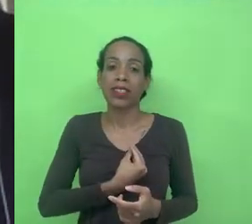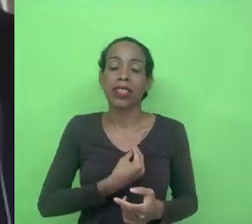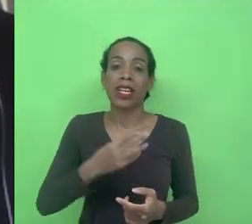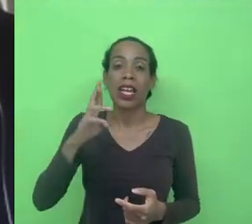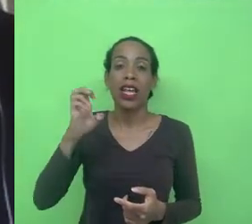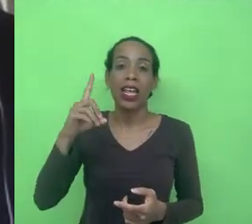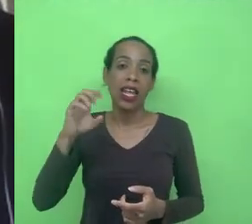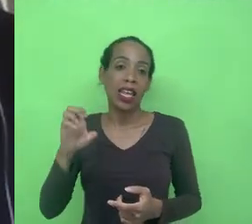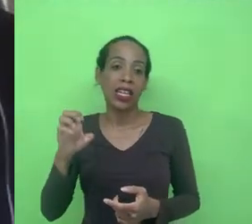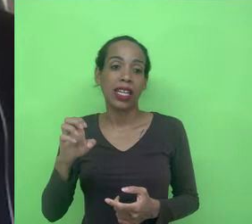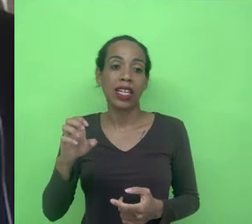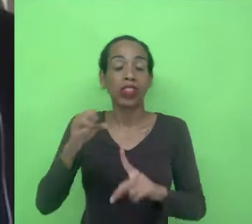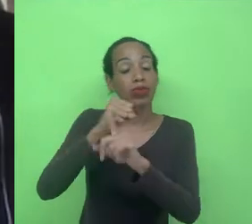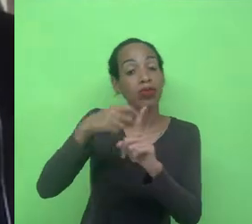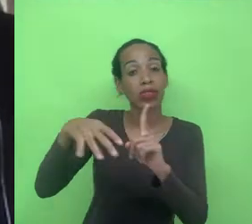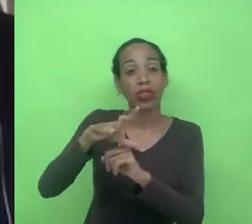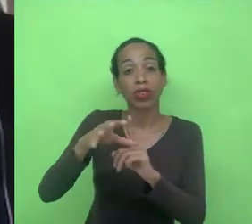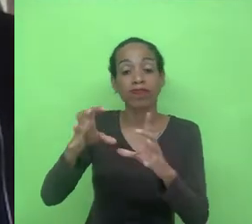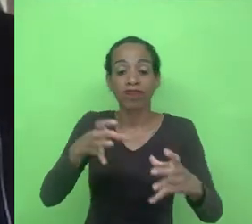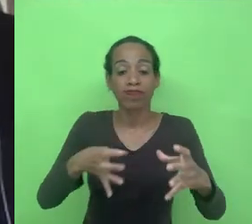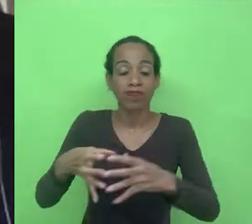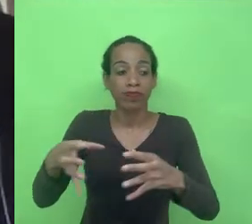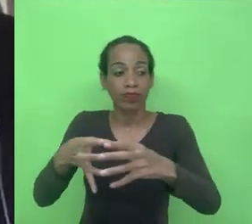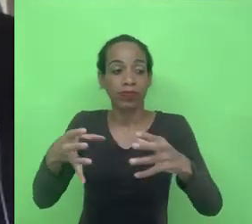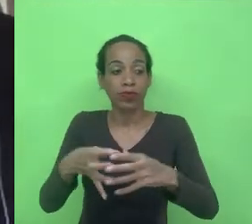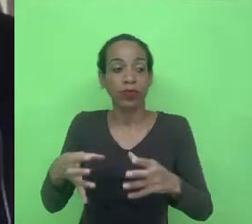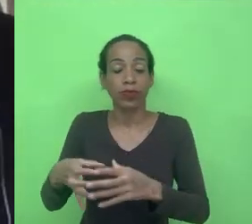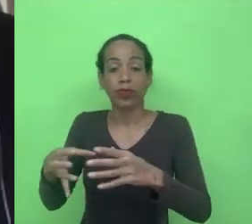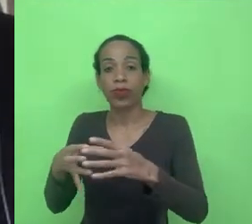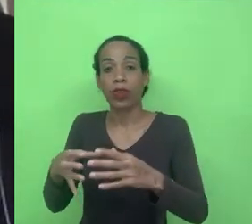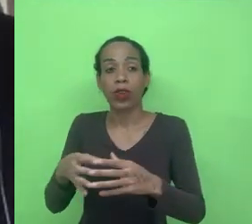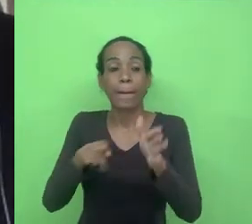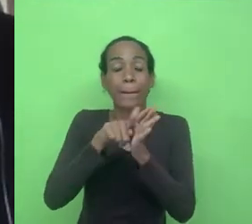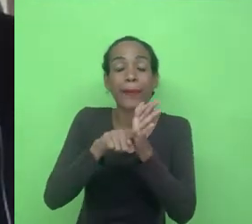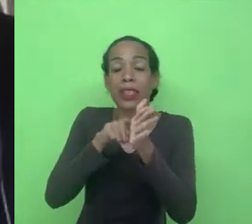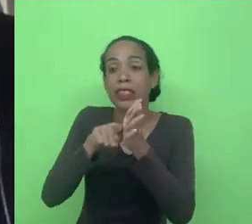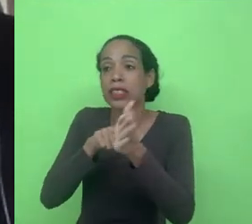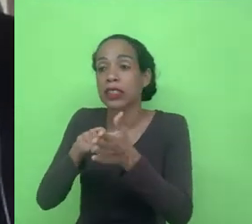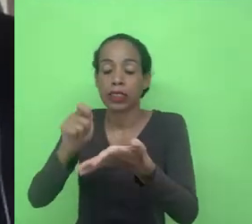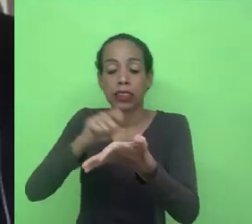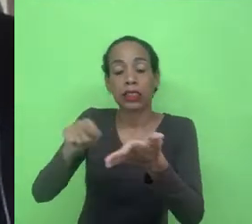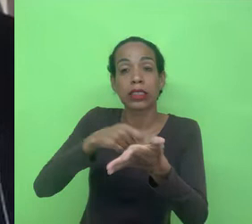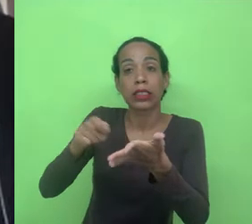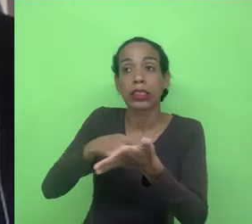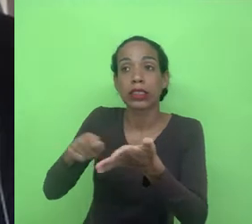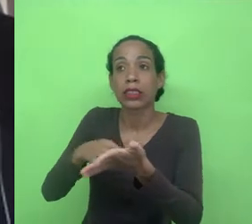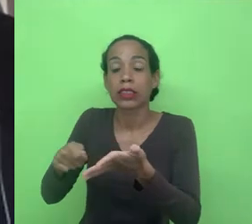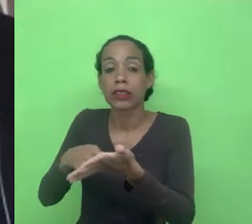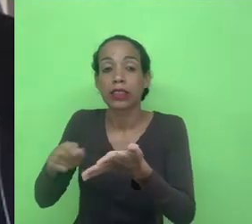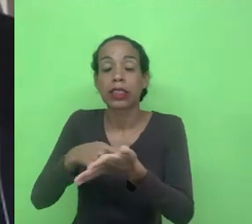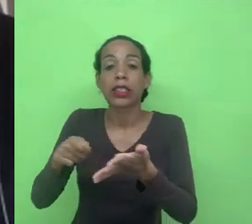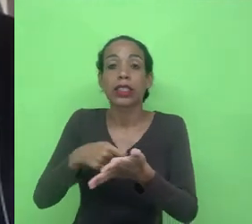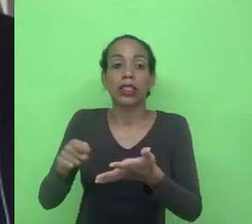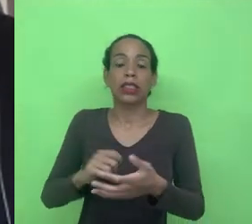sociologia das associações, então ela busca descrever, então acho que a palavra descrever